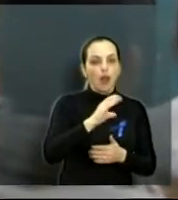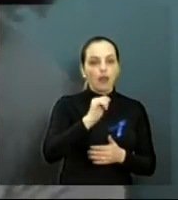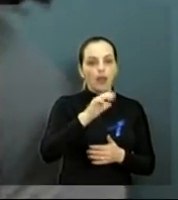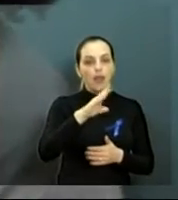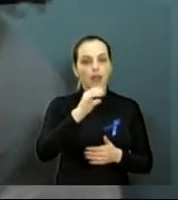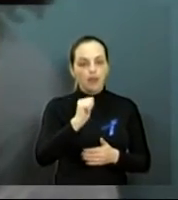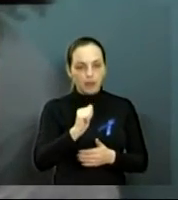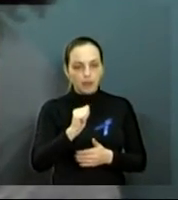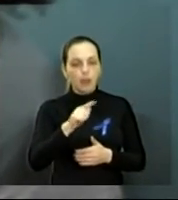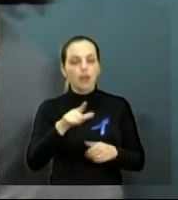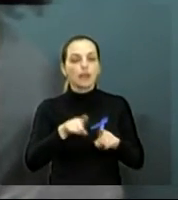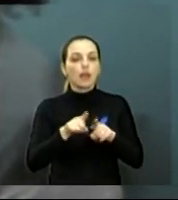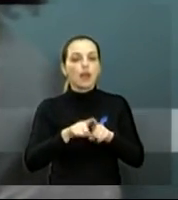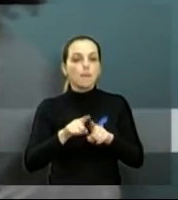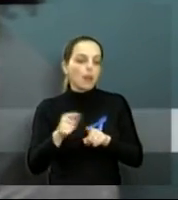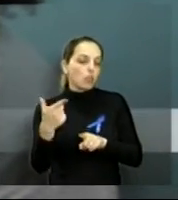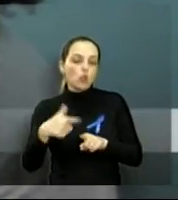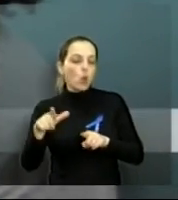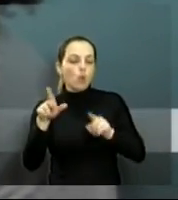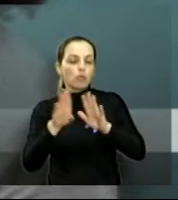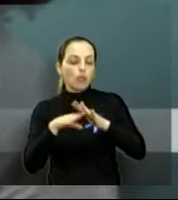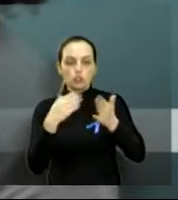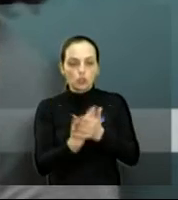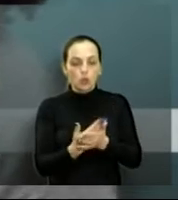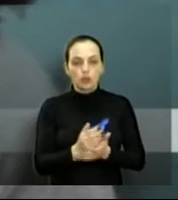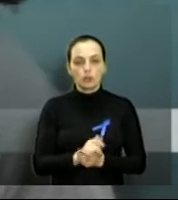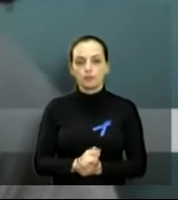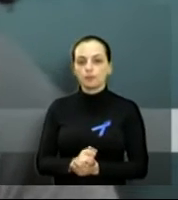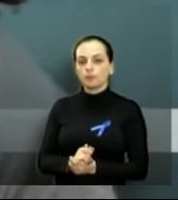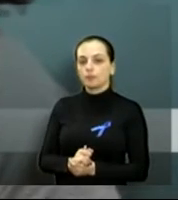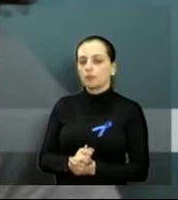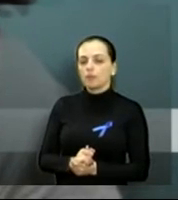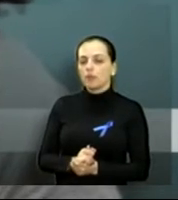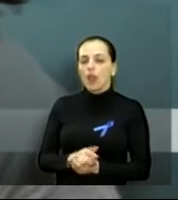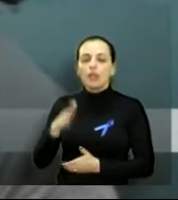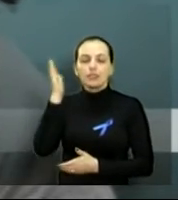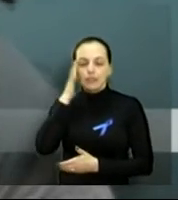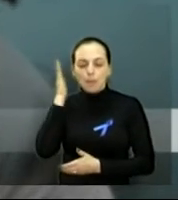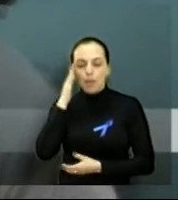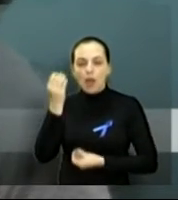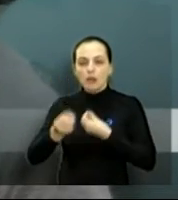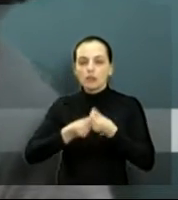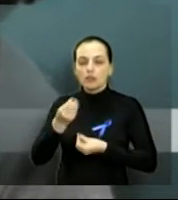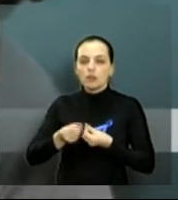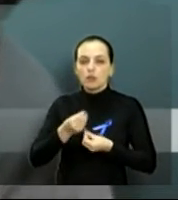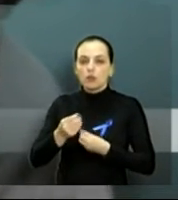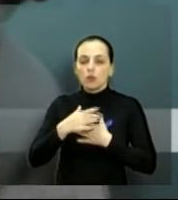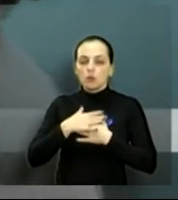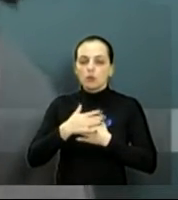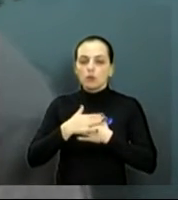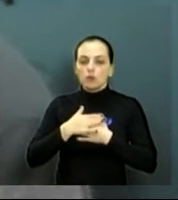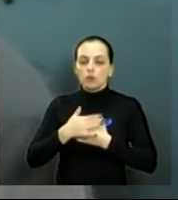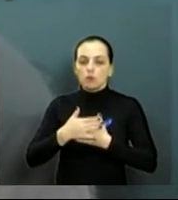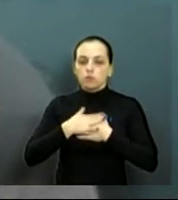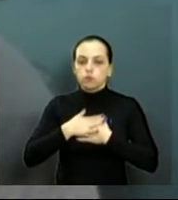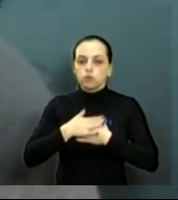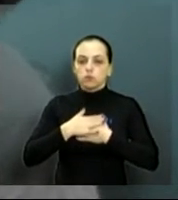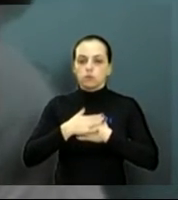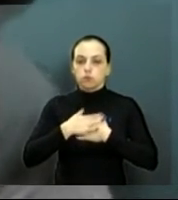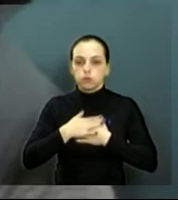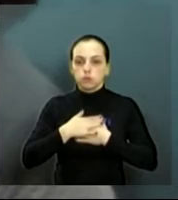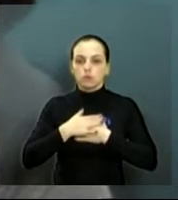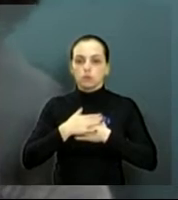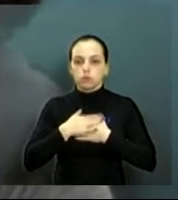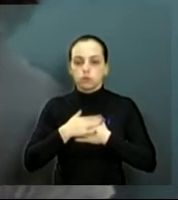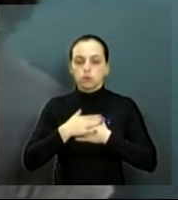Hortências. Eles tendo esse conhecimento, sabendo fazer uma massagem corretamente, eles sabendo como se portar mediante essa situação,